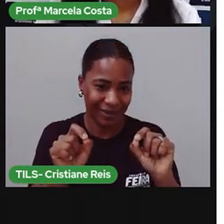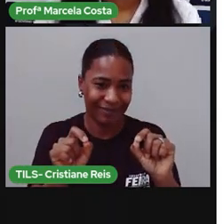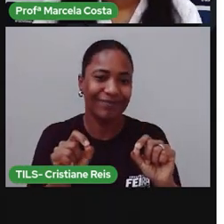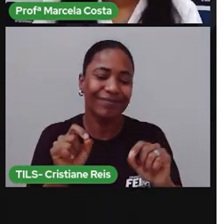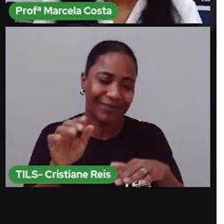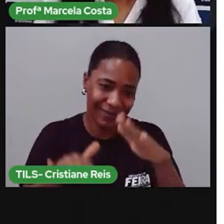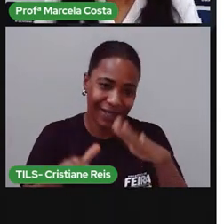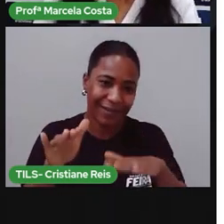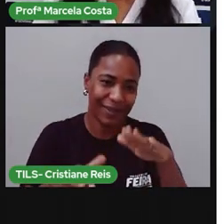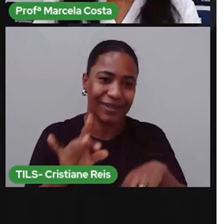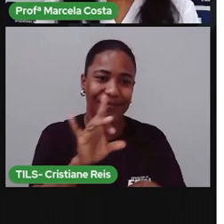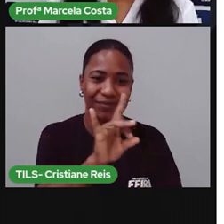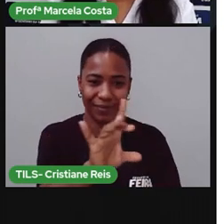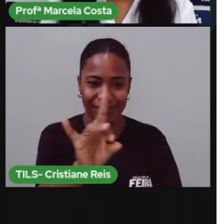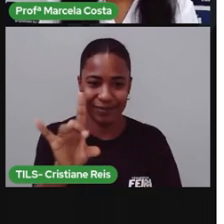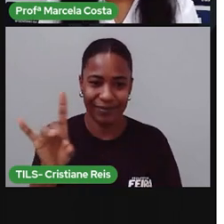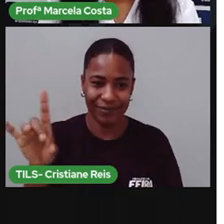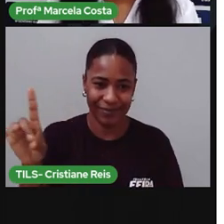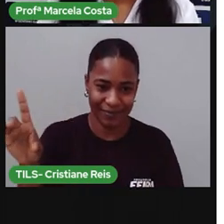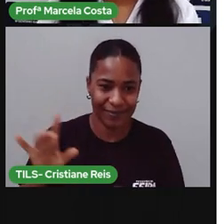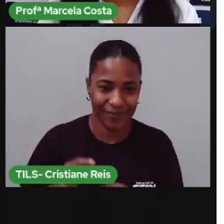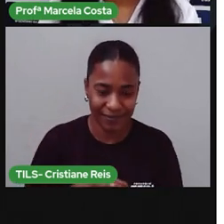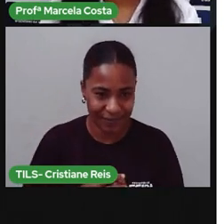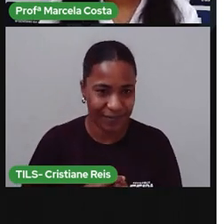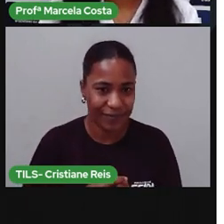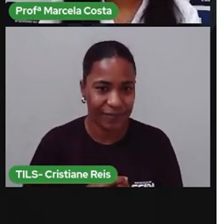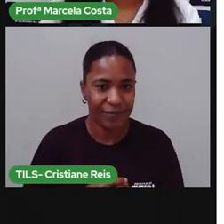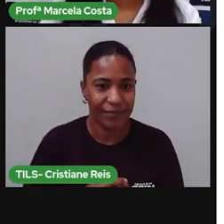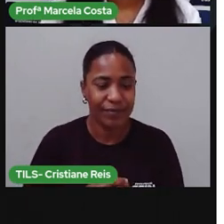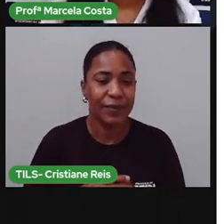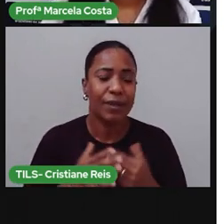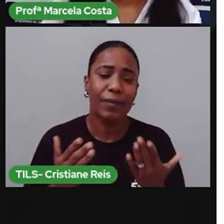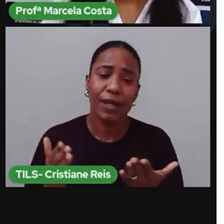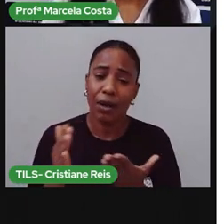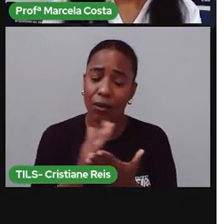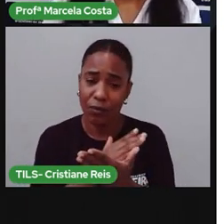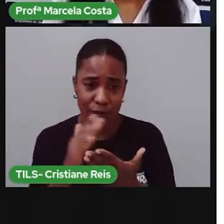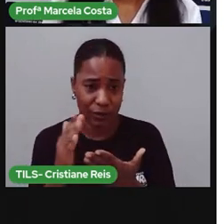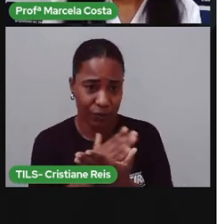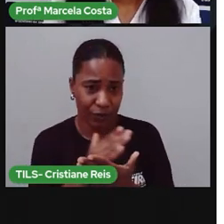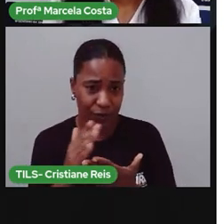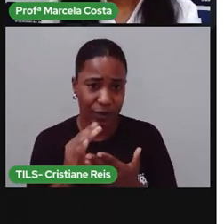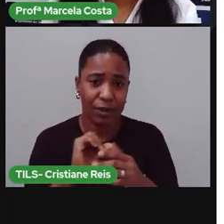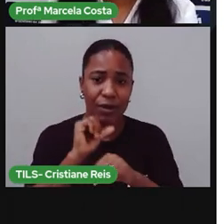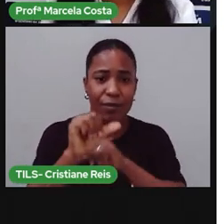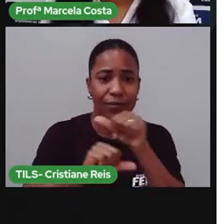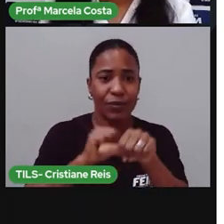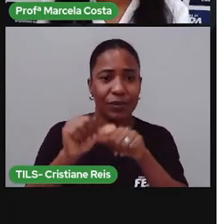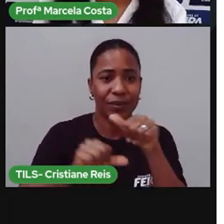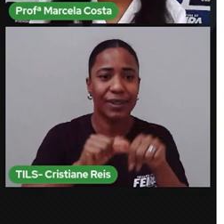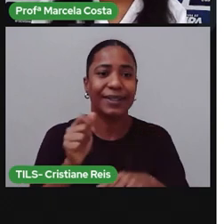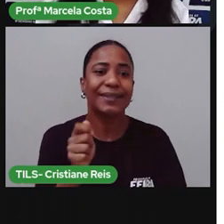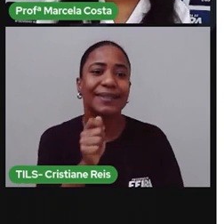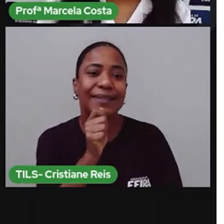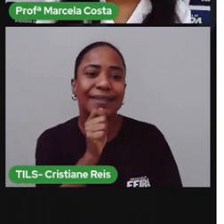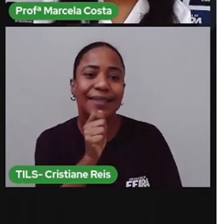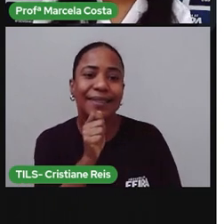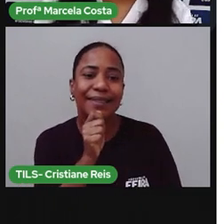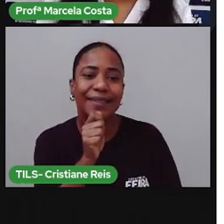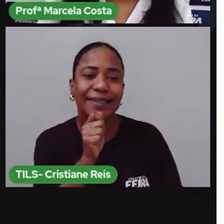Mas, tem coisas que geralmente não mudam, né, são as responsabilidades